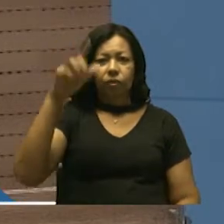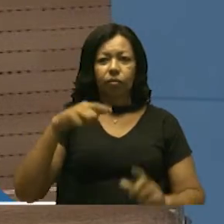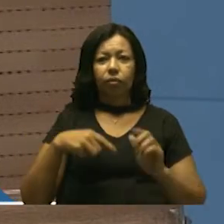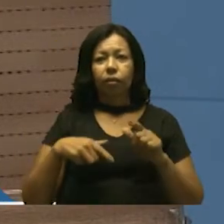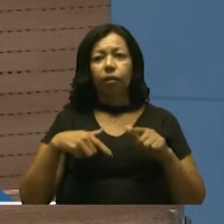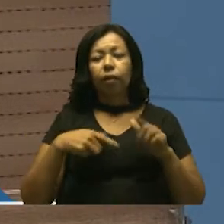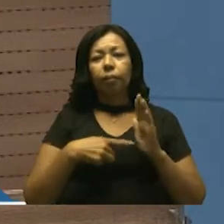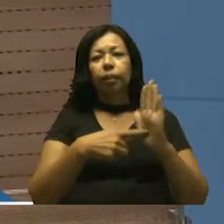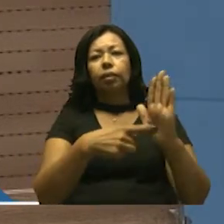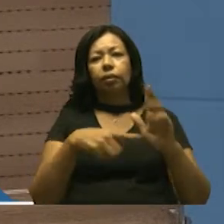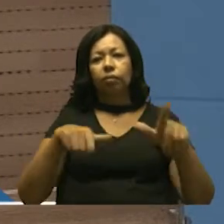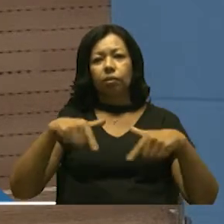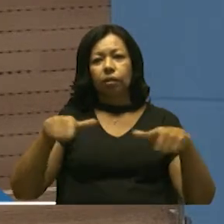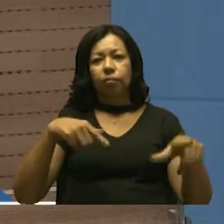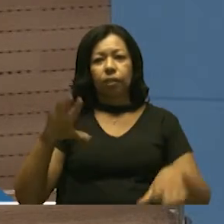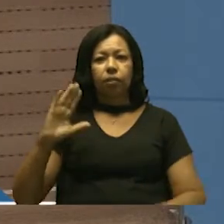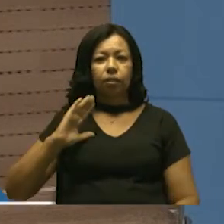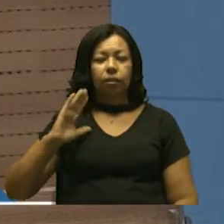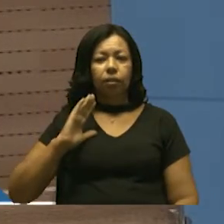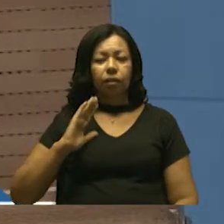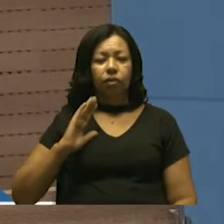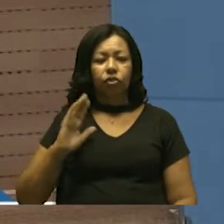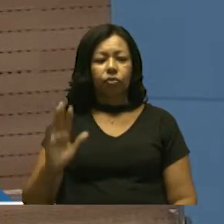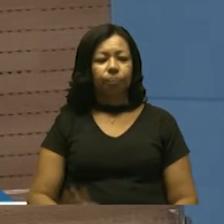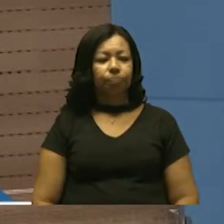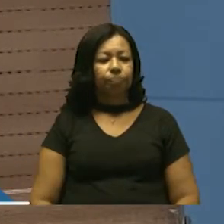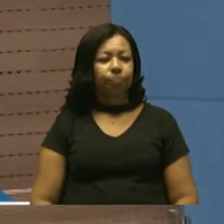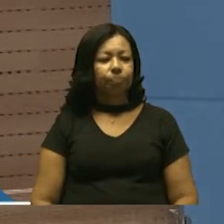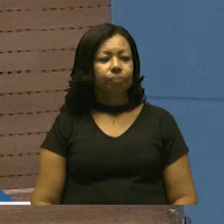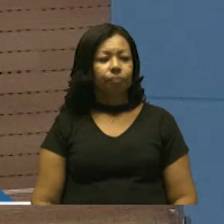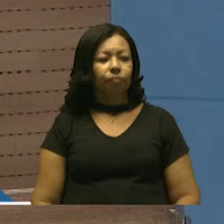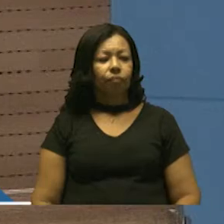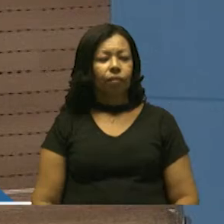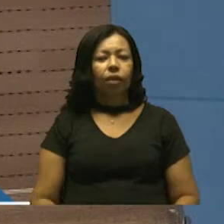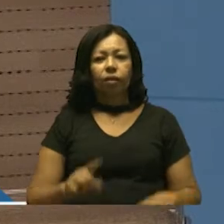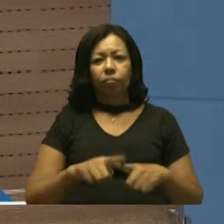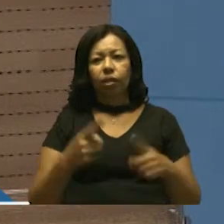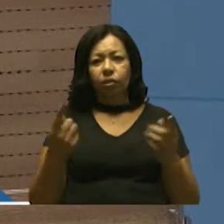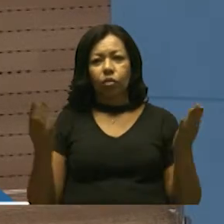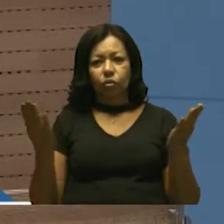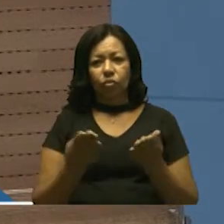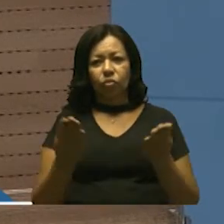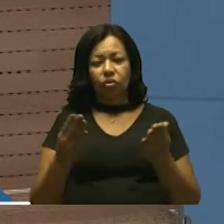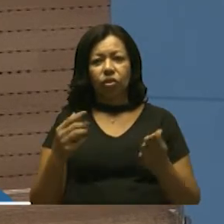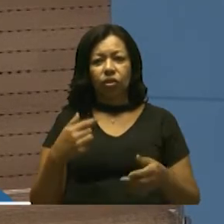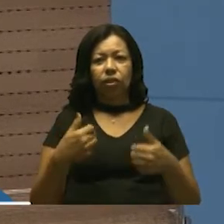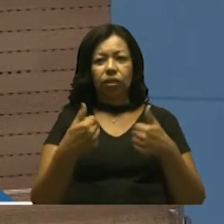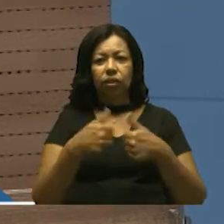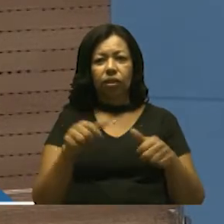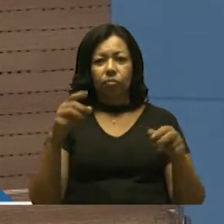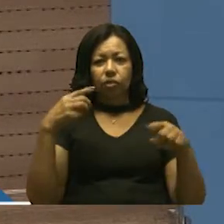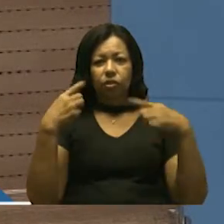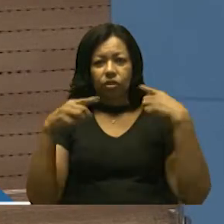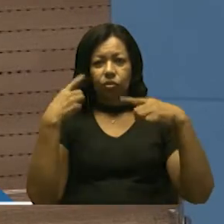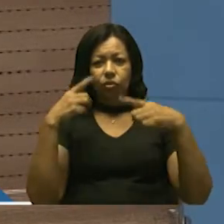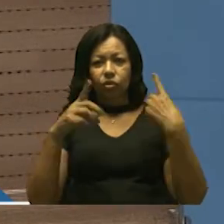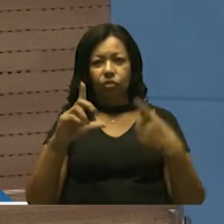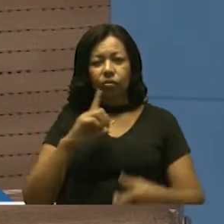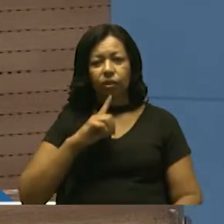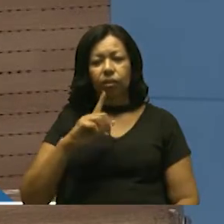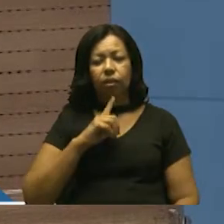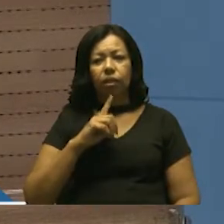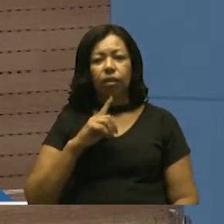trabalhos da nossa cidade. Lamentavelmente, hoje nós estamos discutindo que haja